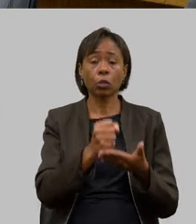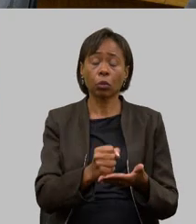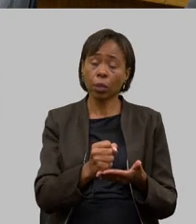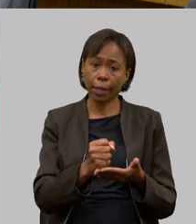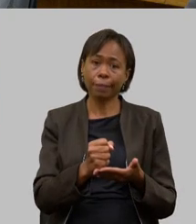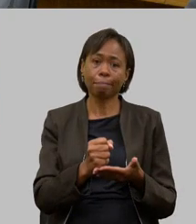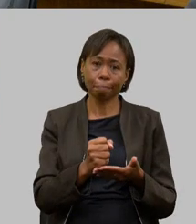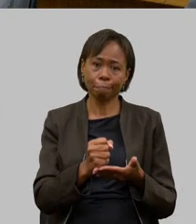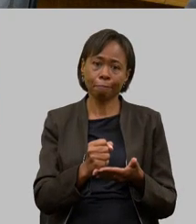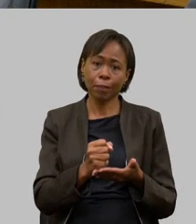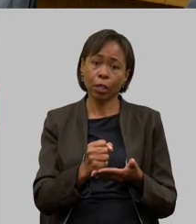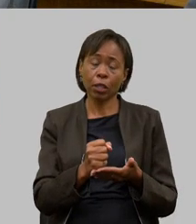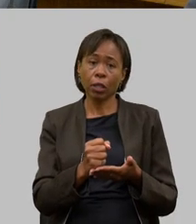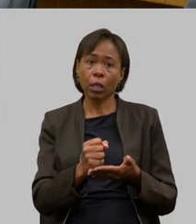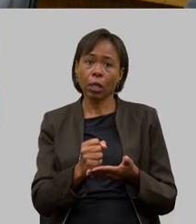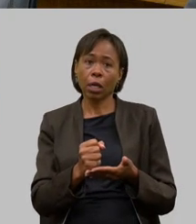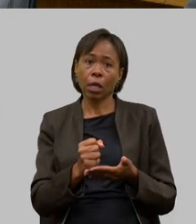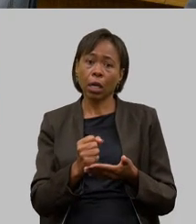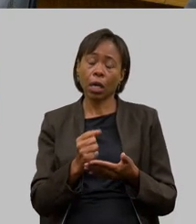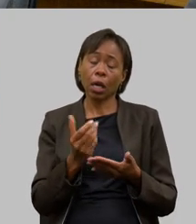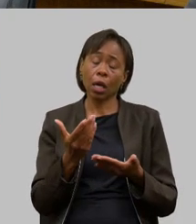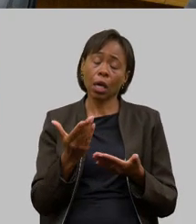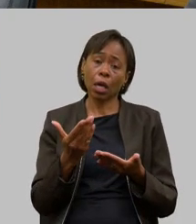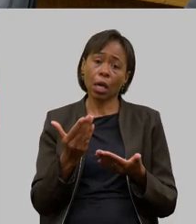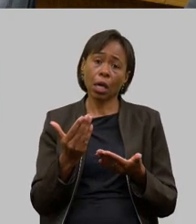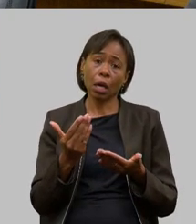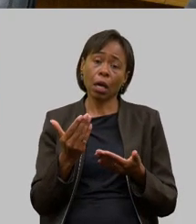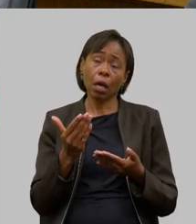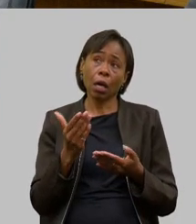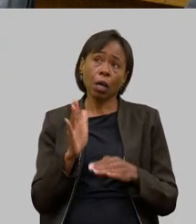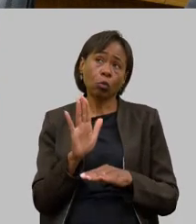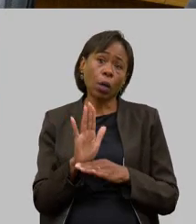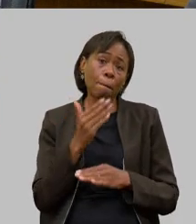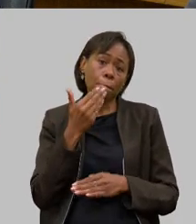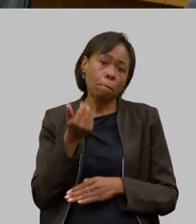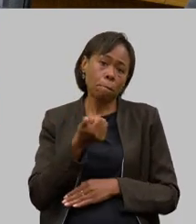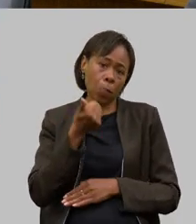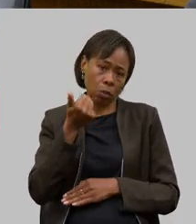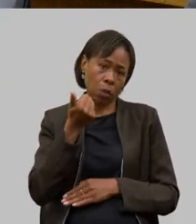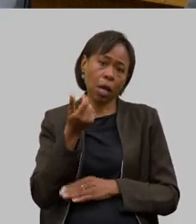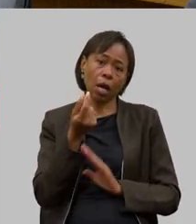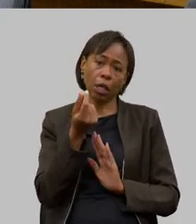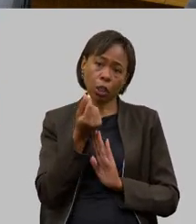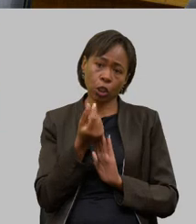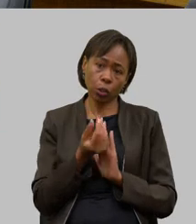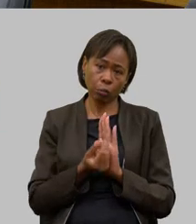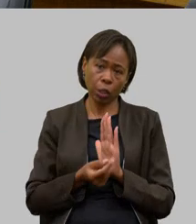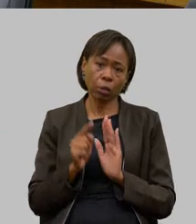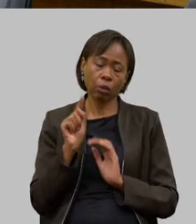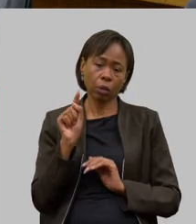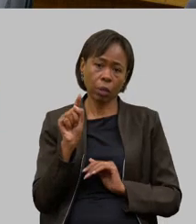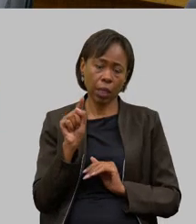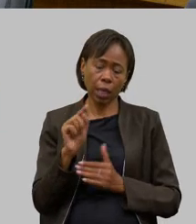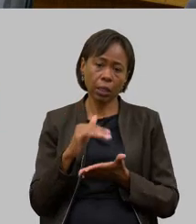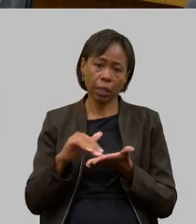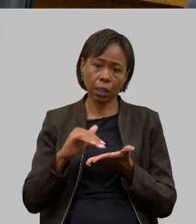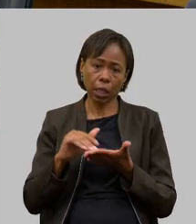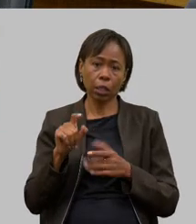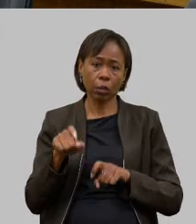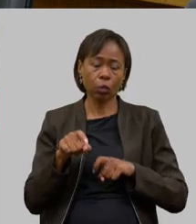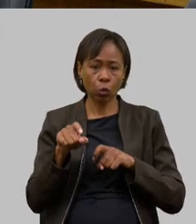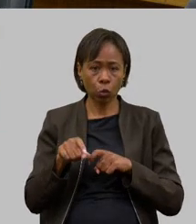razoável a melhorar um pouco mais esse orçamento da secretaria de agricultura